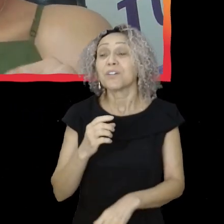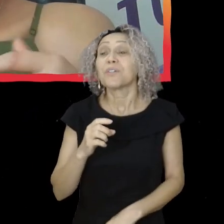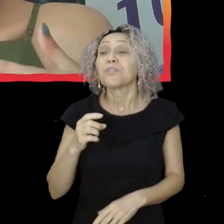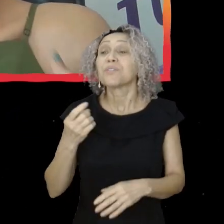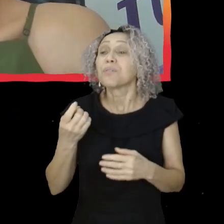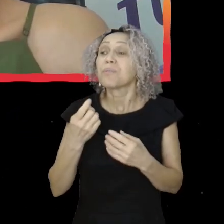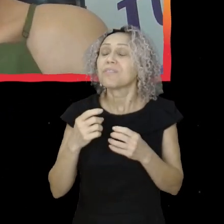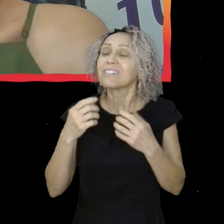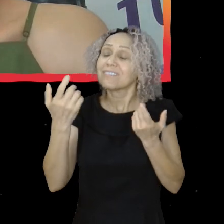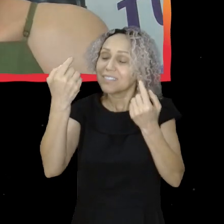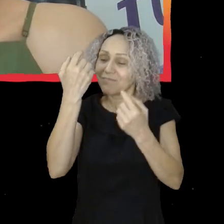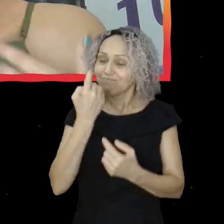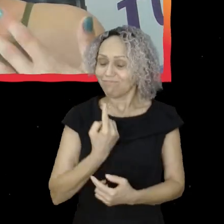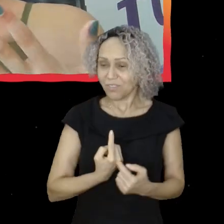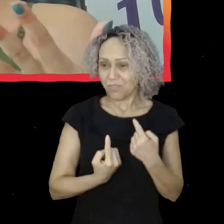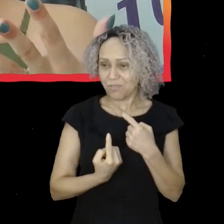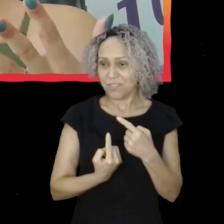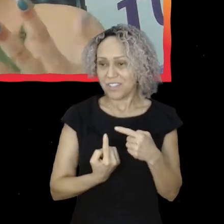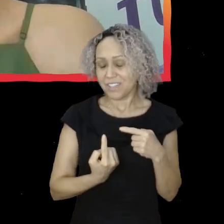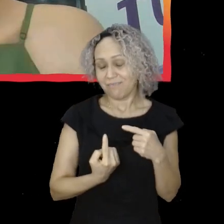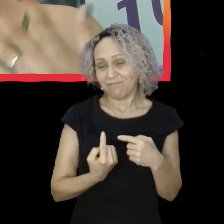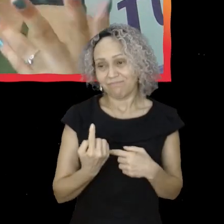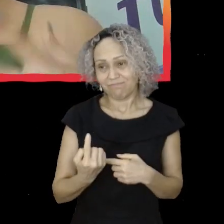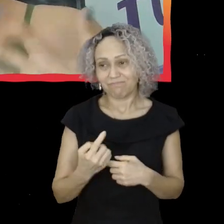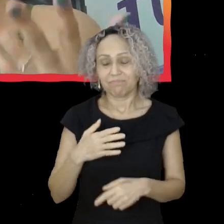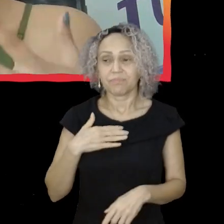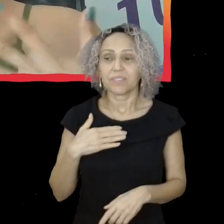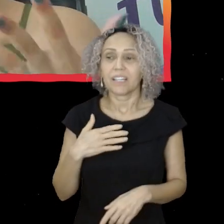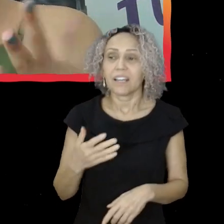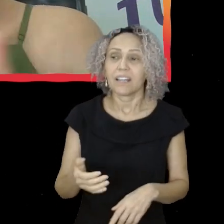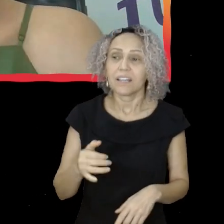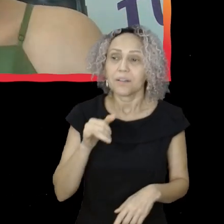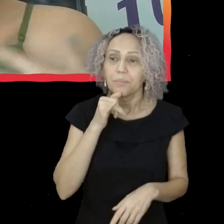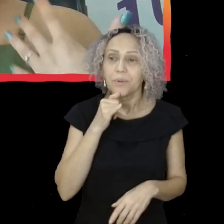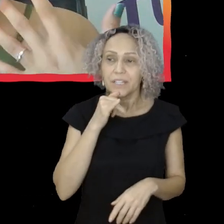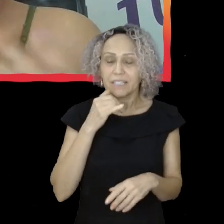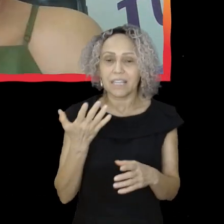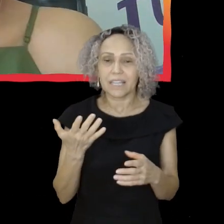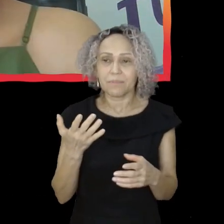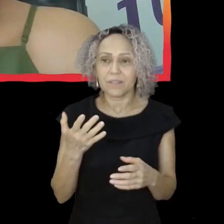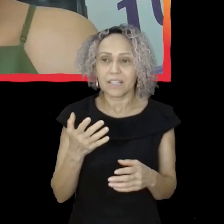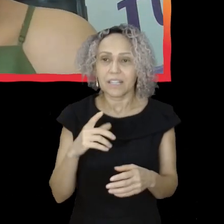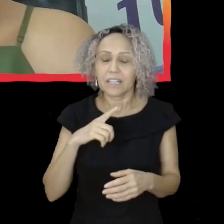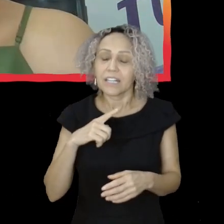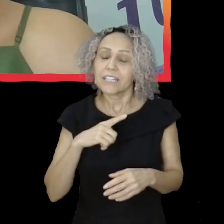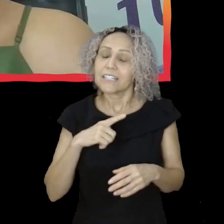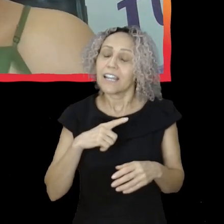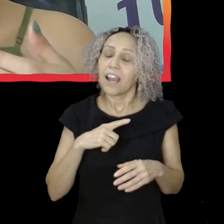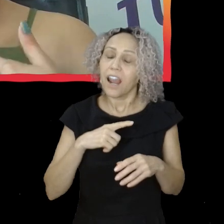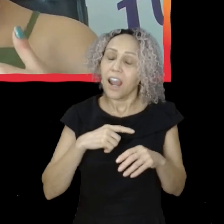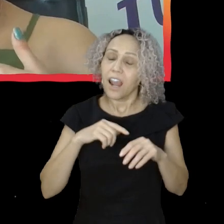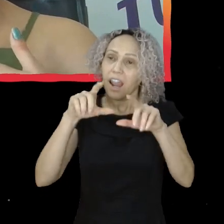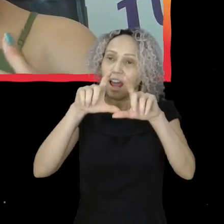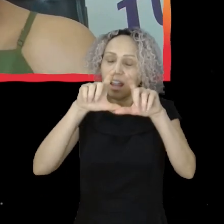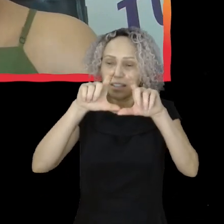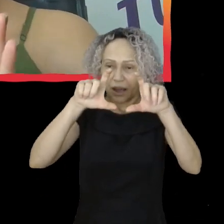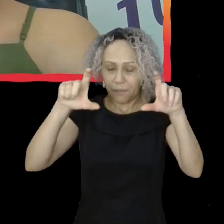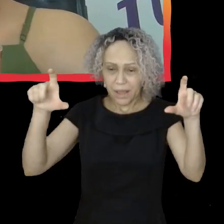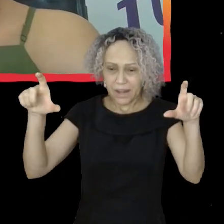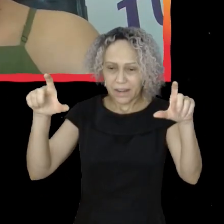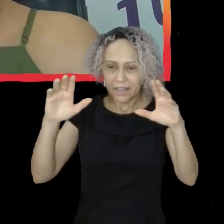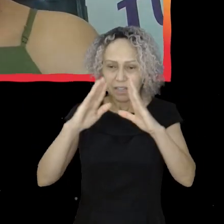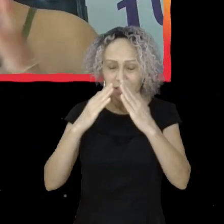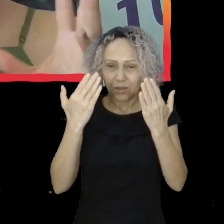O meu telefone ficava na parede, assim, da escola, pra todo mundo que tinha. Nossa ocupação era super, mega organizada, porque eu sou muito chata.